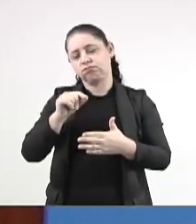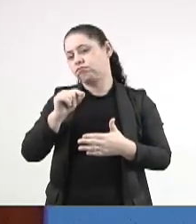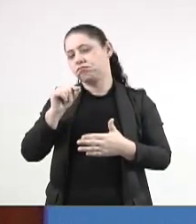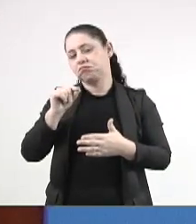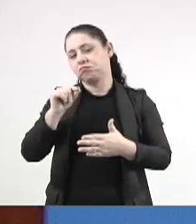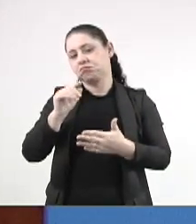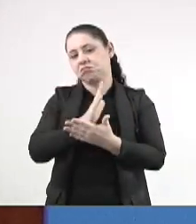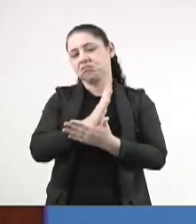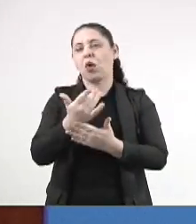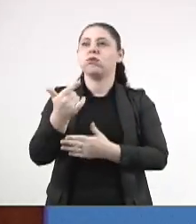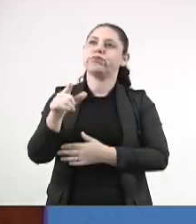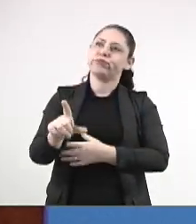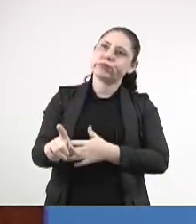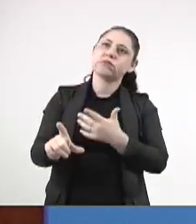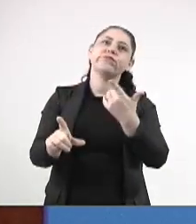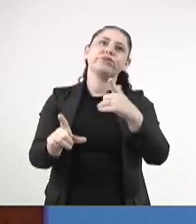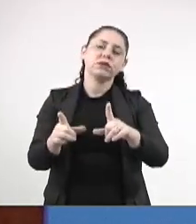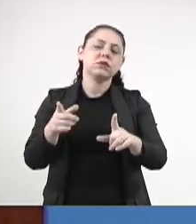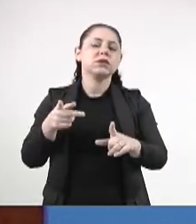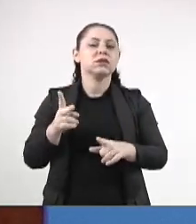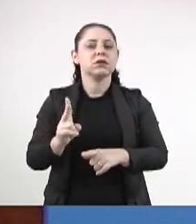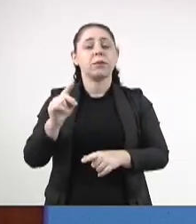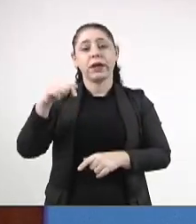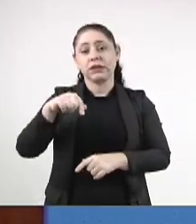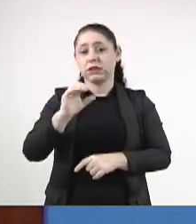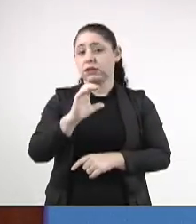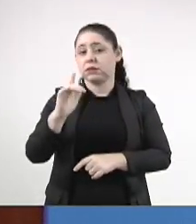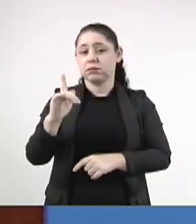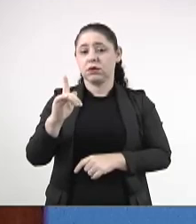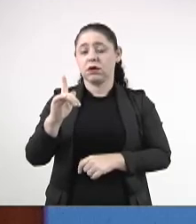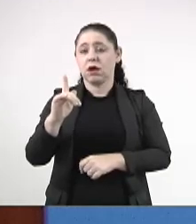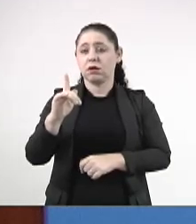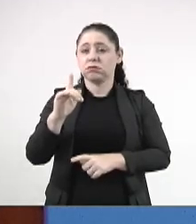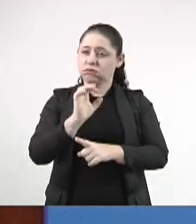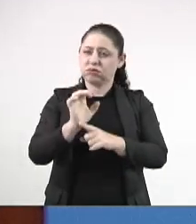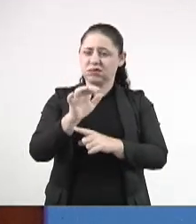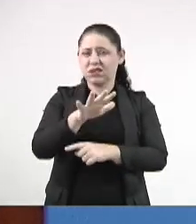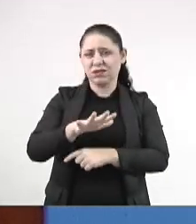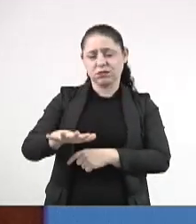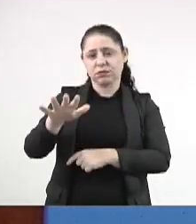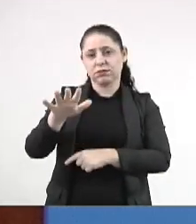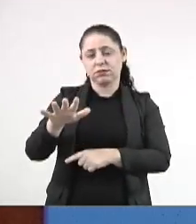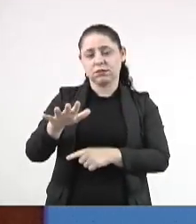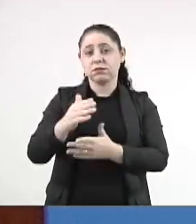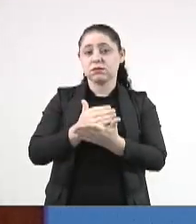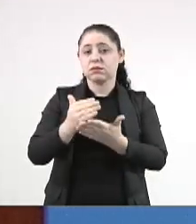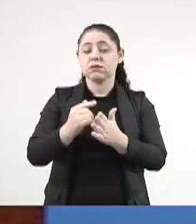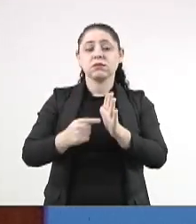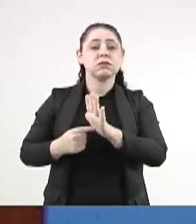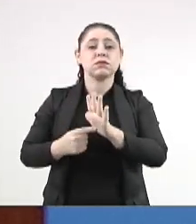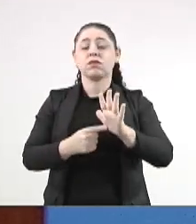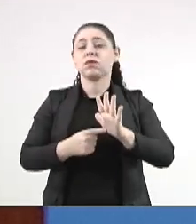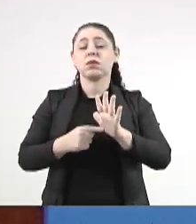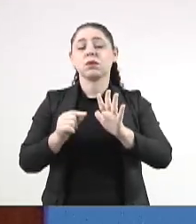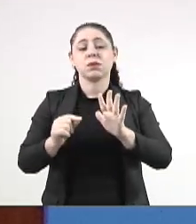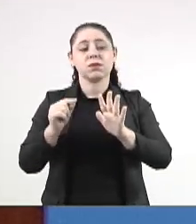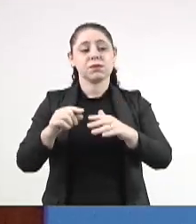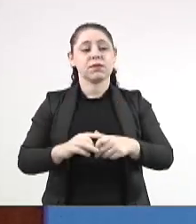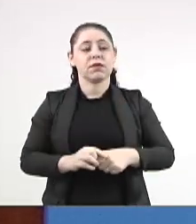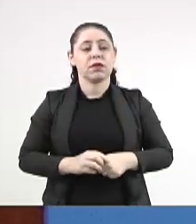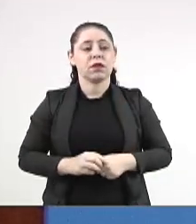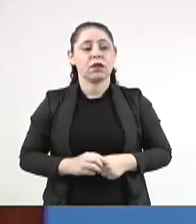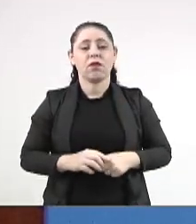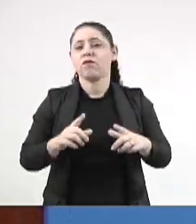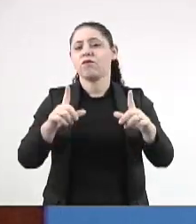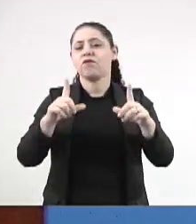recorrente em Campo Grande, mas em todo o Estado. Eu começo mostrando essas